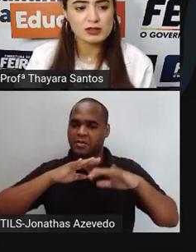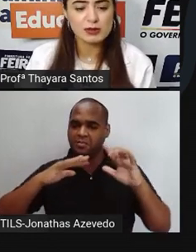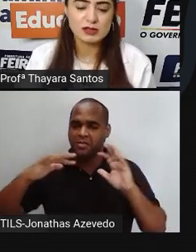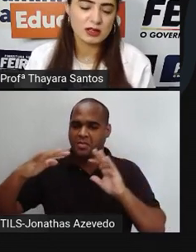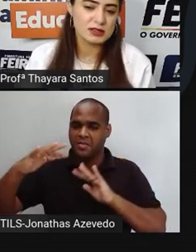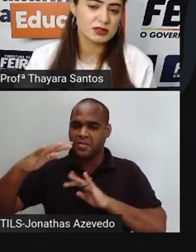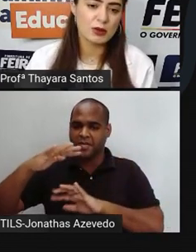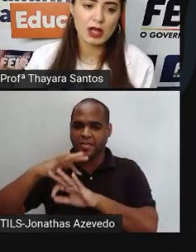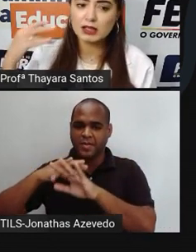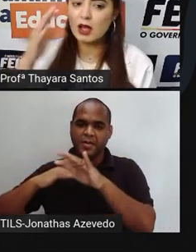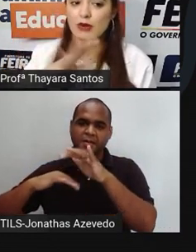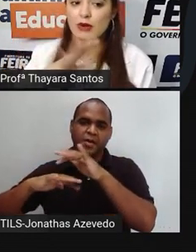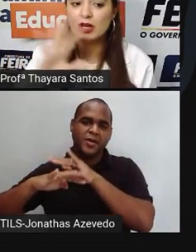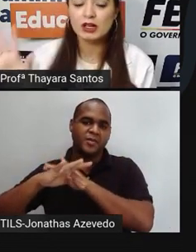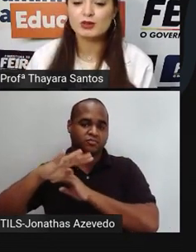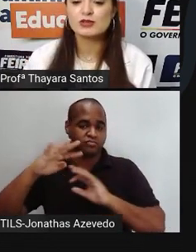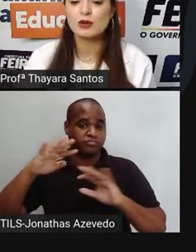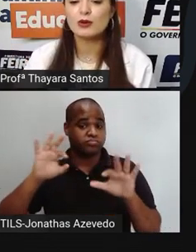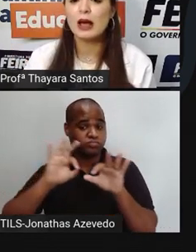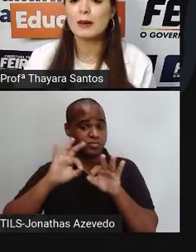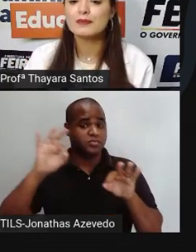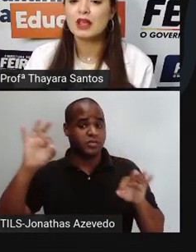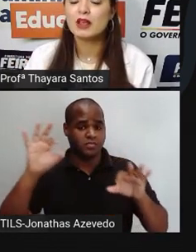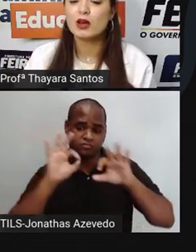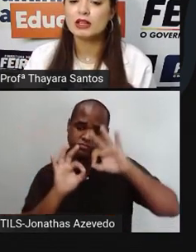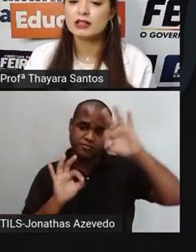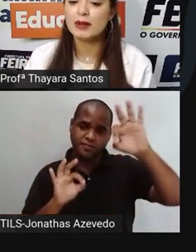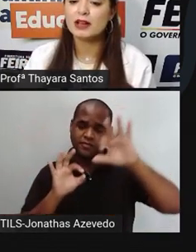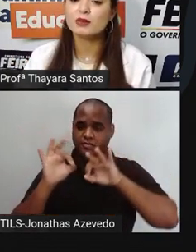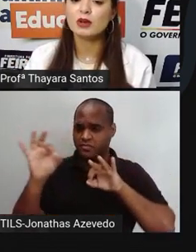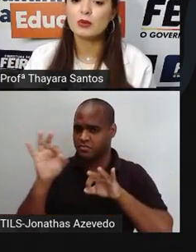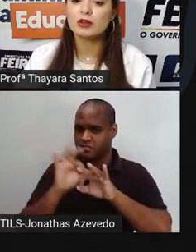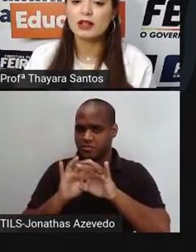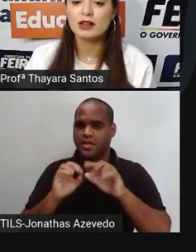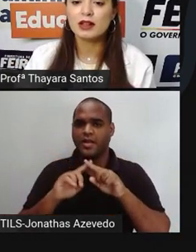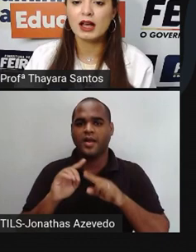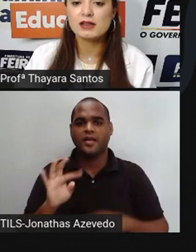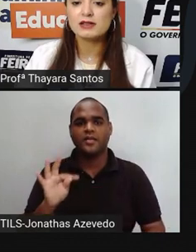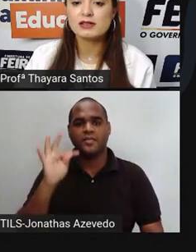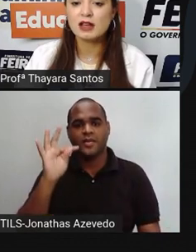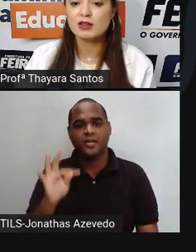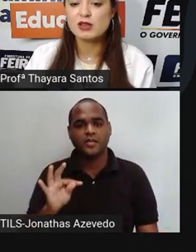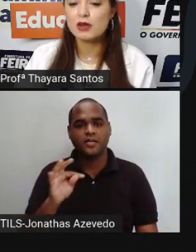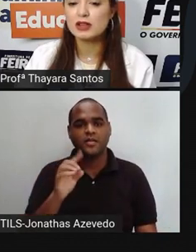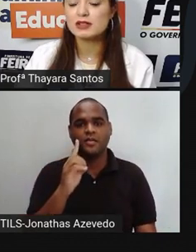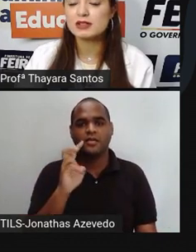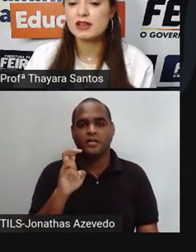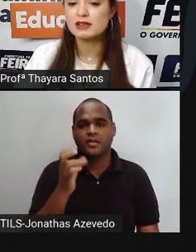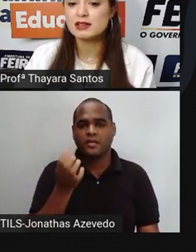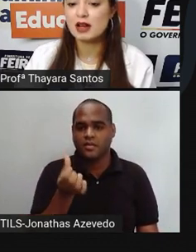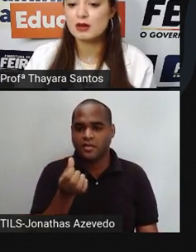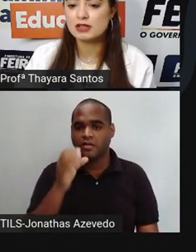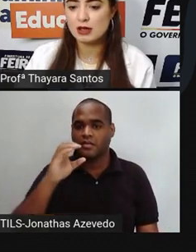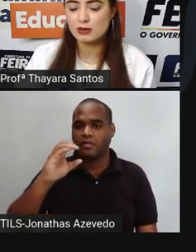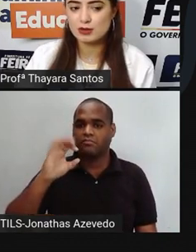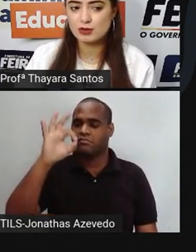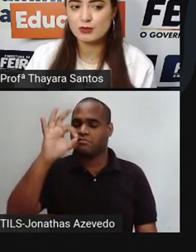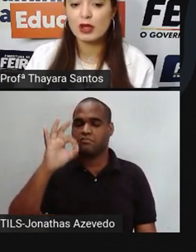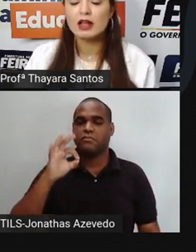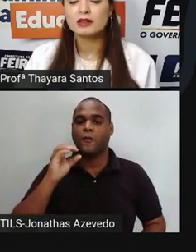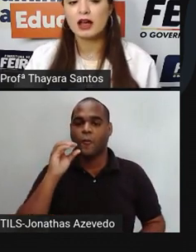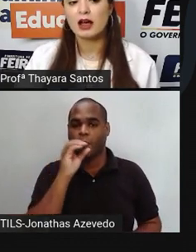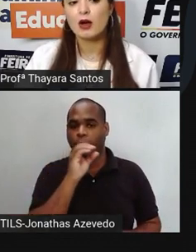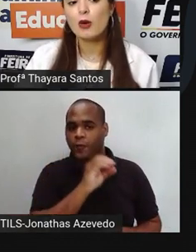próximas. Elas estão cada uma no seu lugar. E olha a temperatura quanto é que está. 156 graus Celsius.